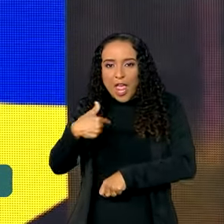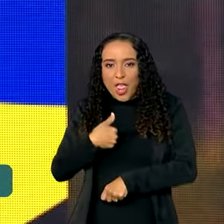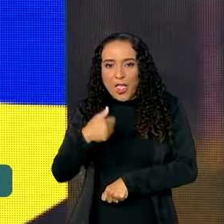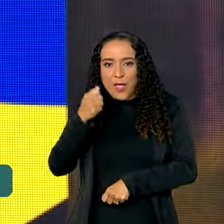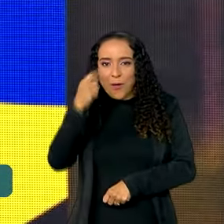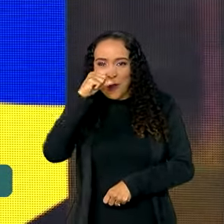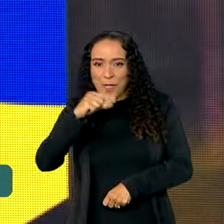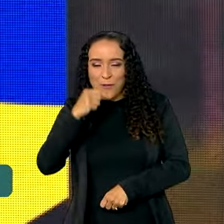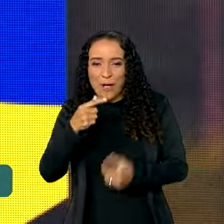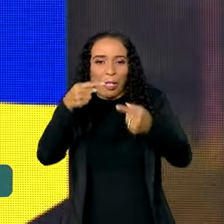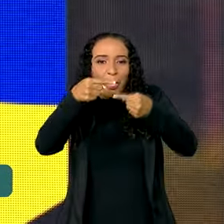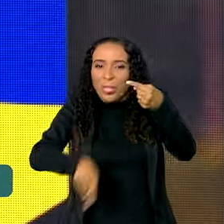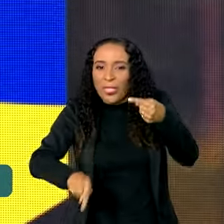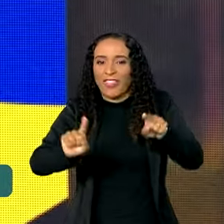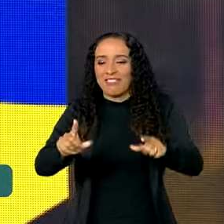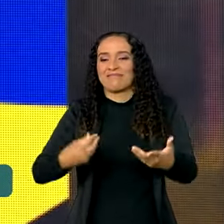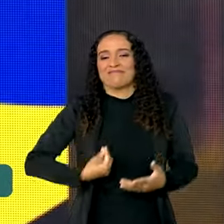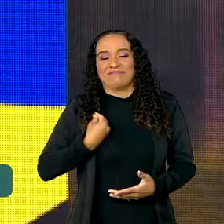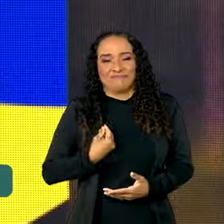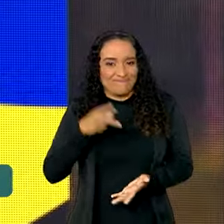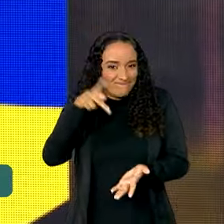Acme, não deu certo, nós estamos aqui.